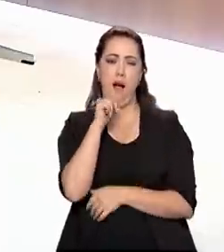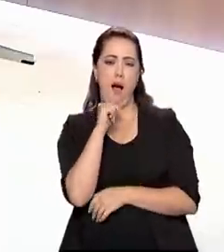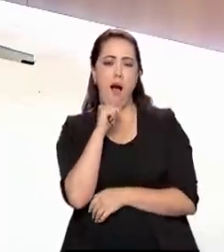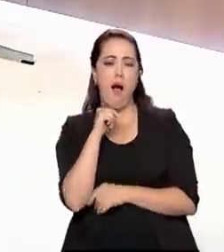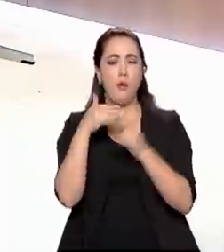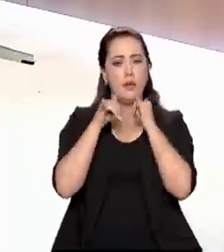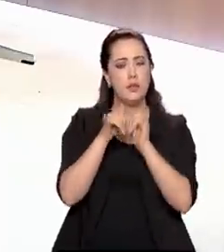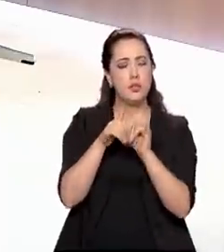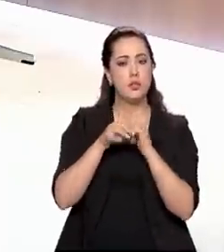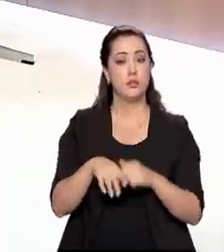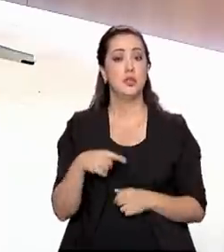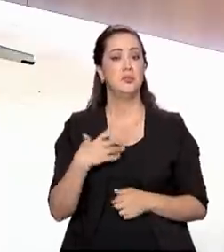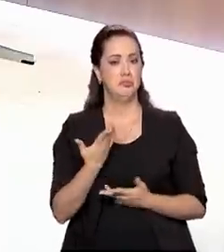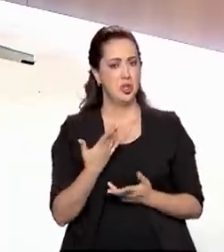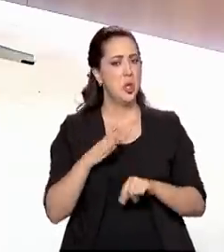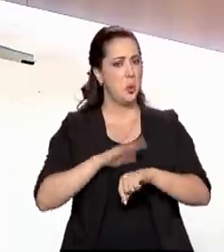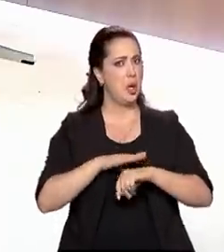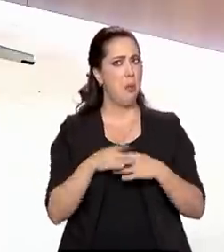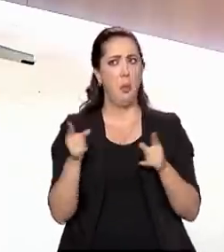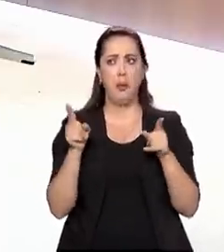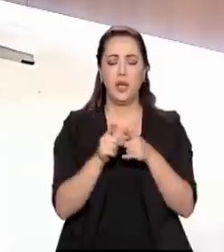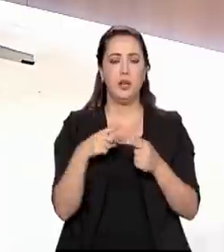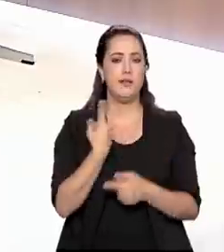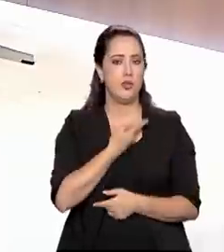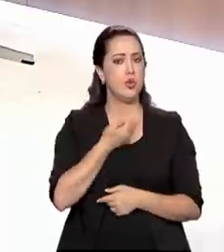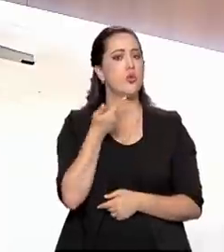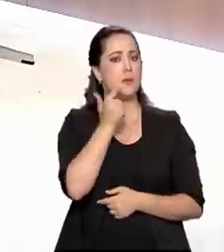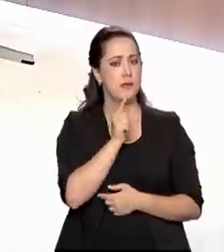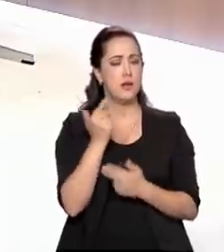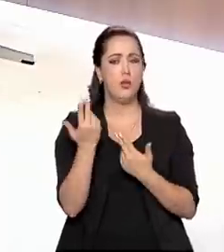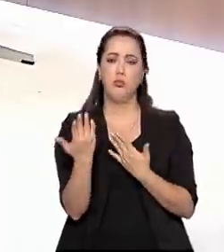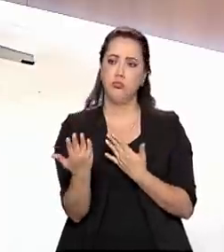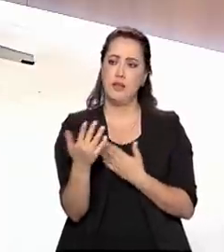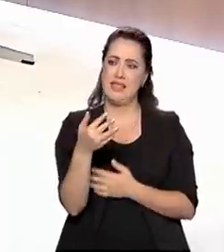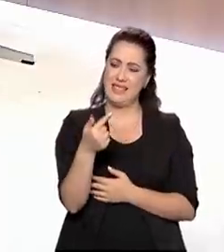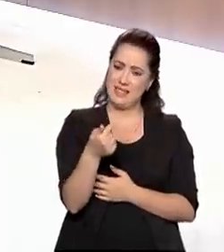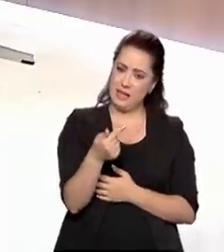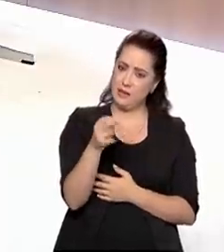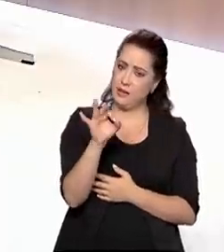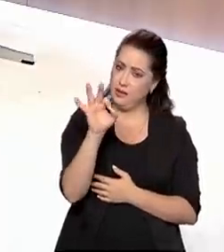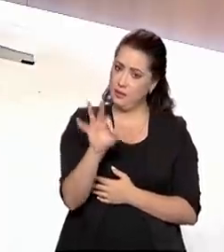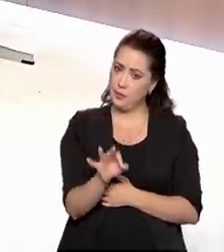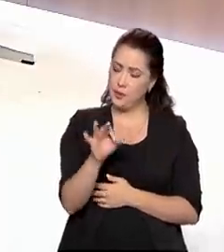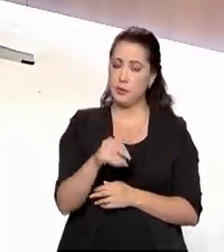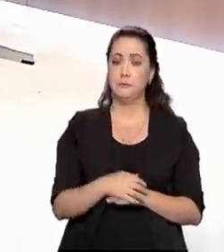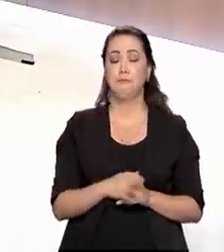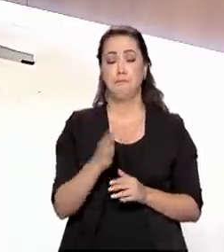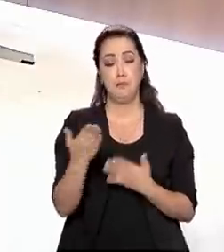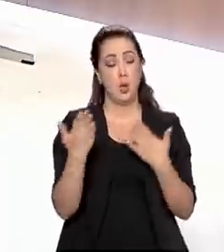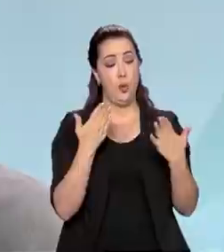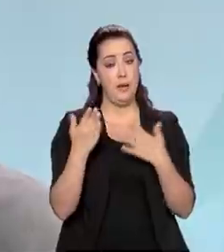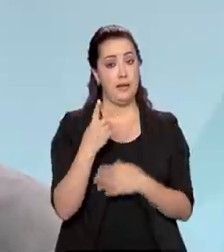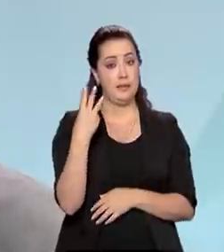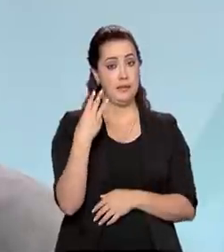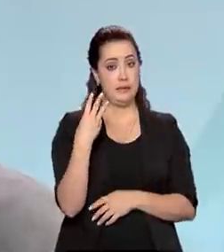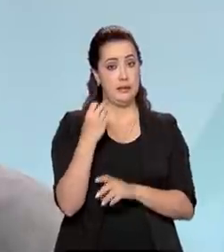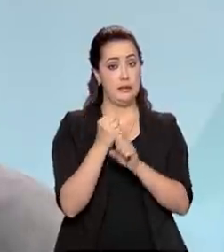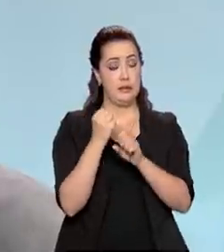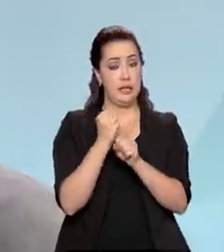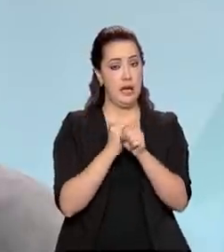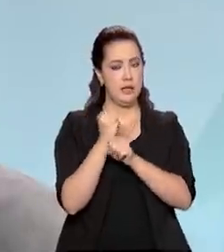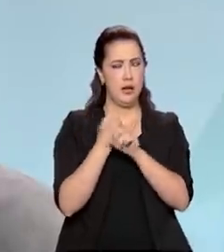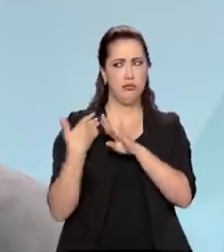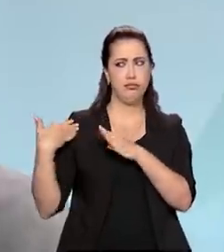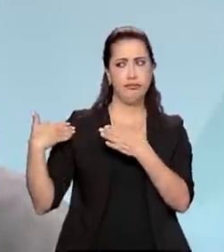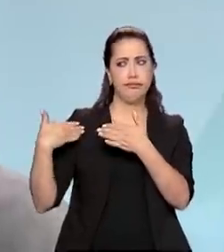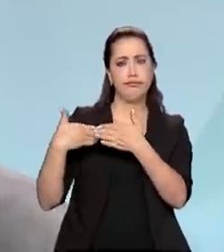alcançamos essa capacidade. Para se ter uma ideia, nos últimos três anos, o crescimento da energia solar